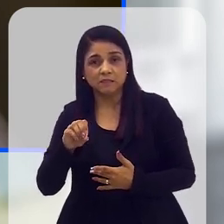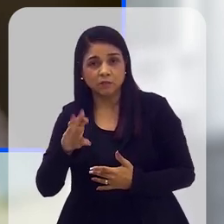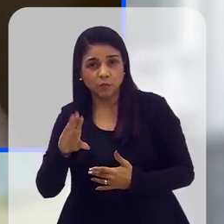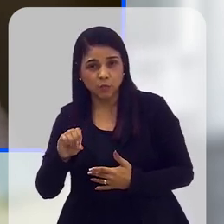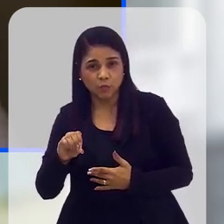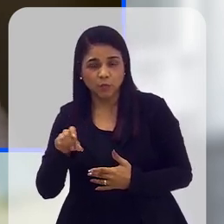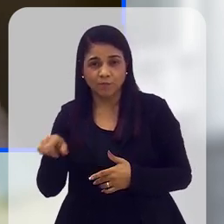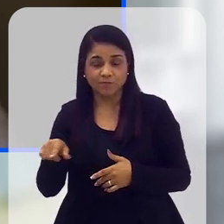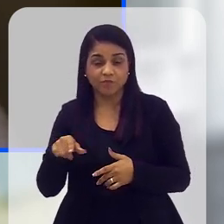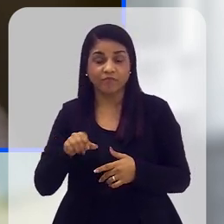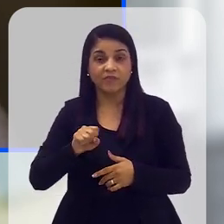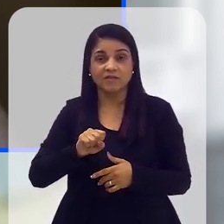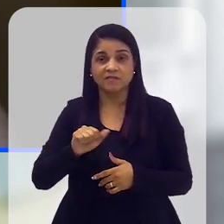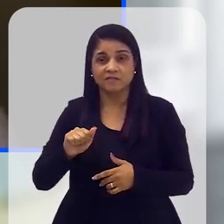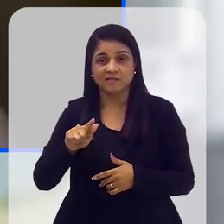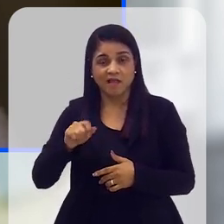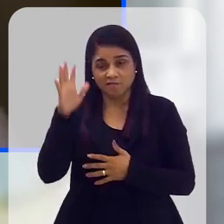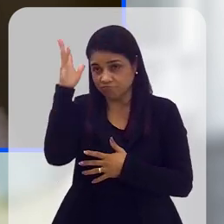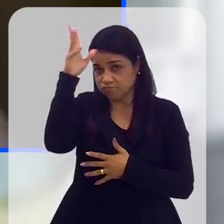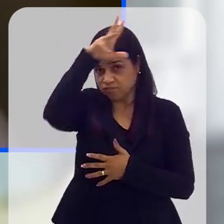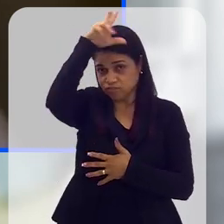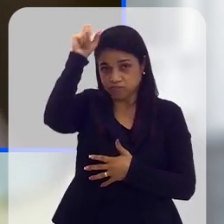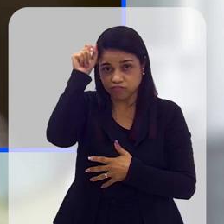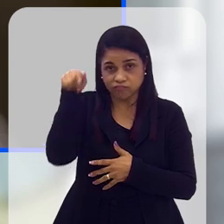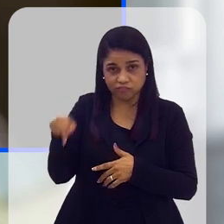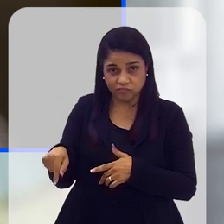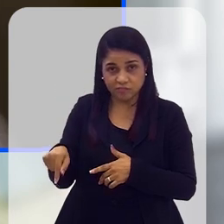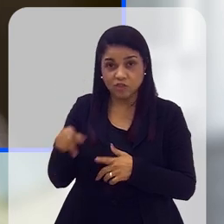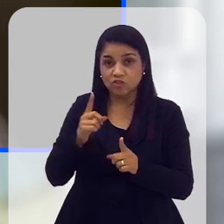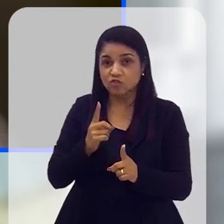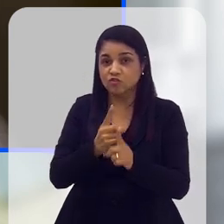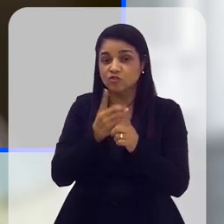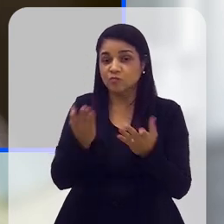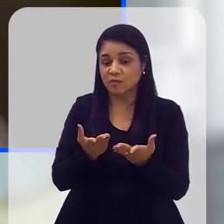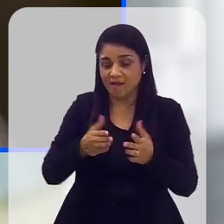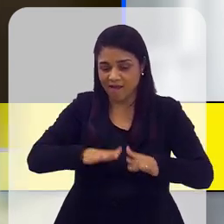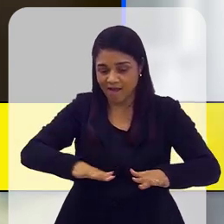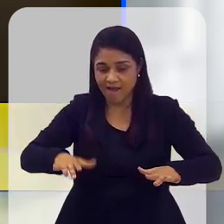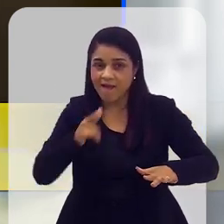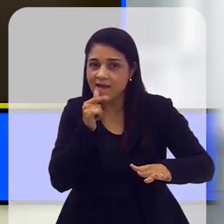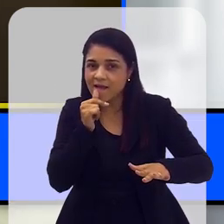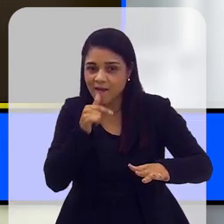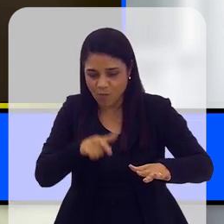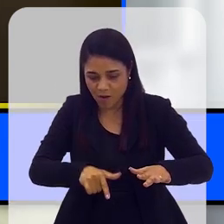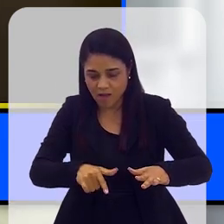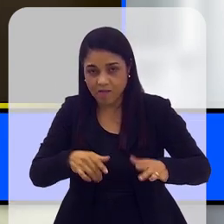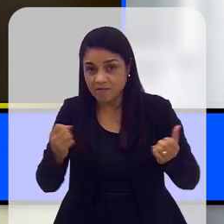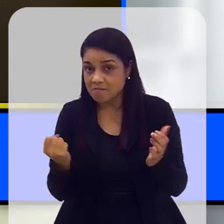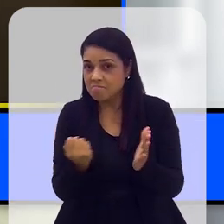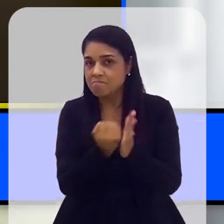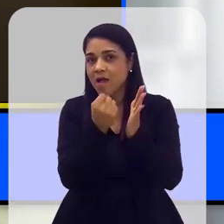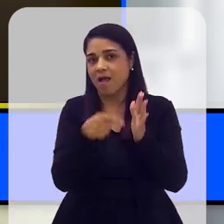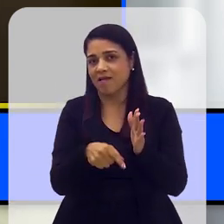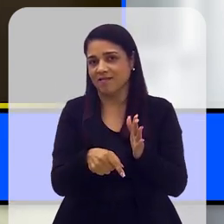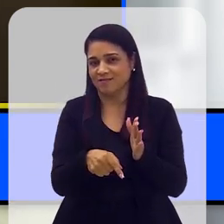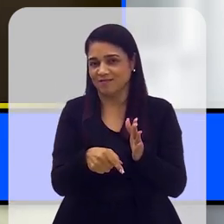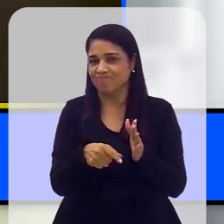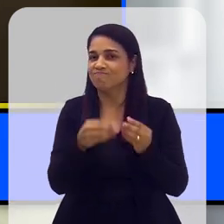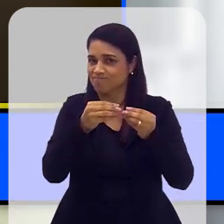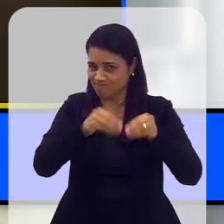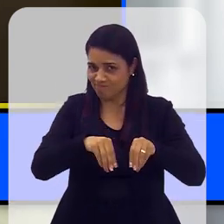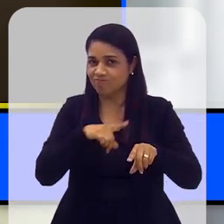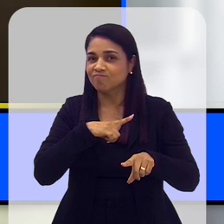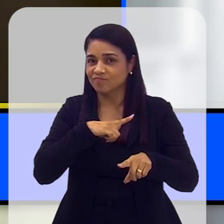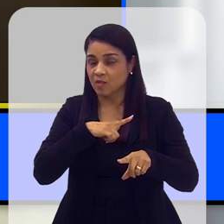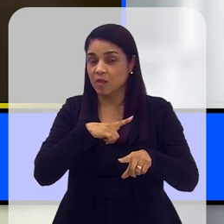cíclico, por exemplo, o Saga, o sistema aquífero da Amazônia, que foi recentemente descoberto, por exemplo, ele está sendo impactado bastante